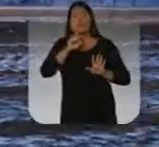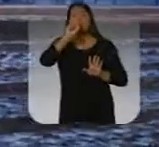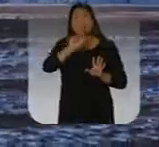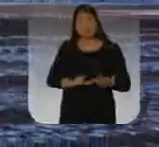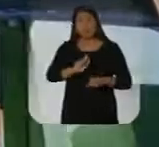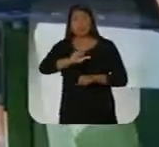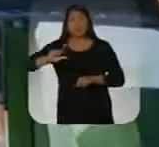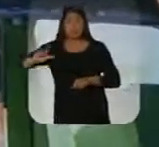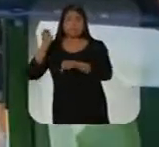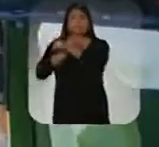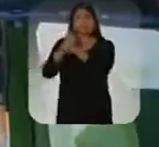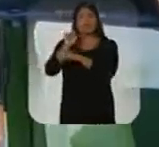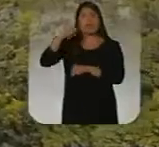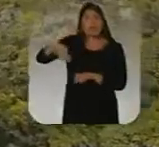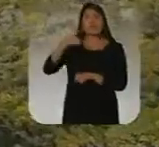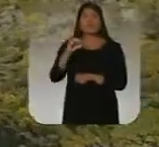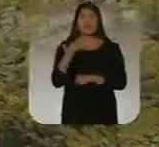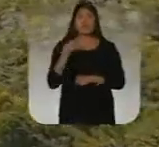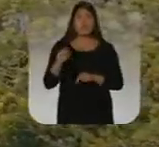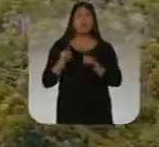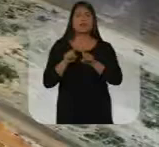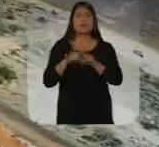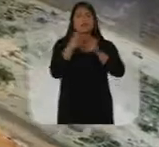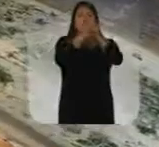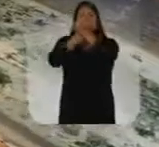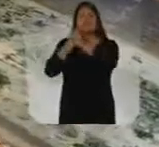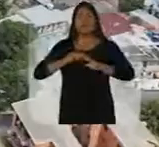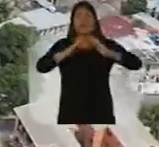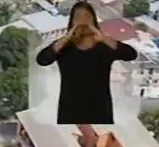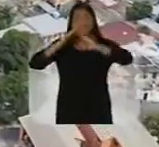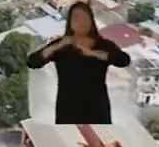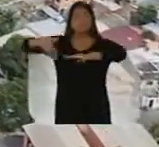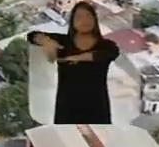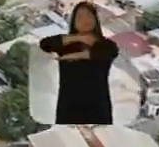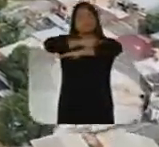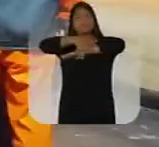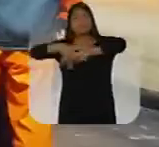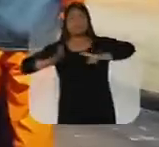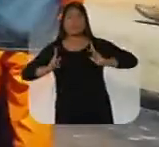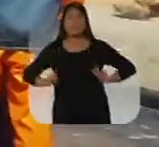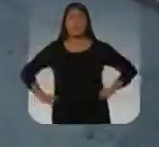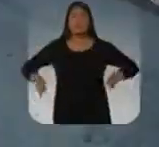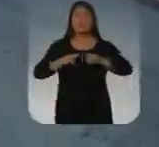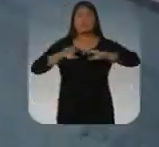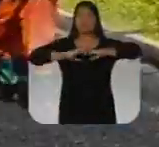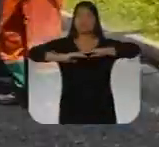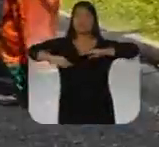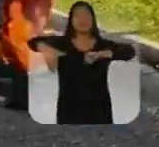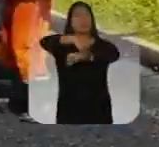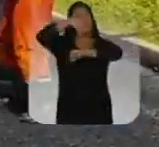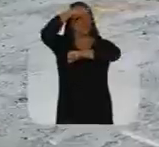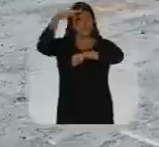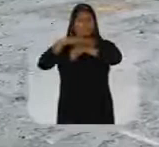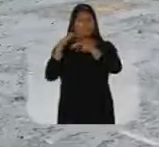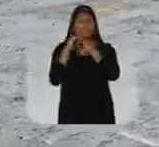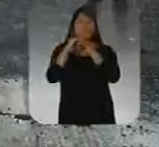como os anéis Sul e Leste, a M-010 e as obras de habitação e saneamento do Prozami. Sem falar do Asfalto a Manaus,